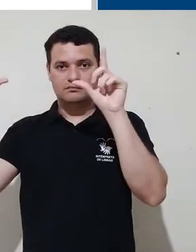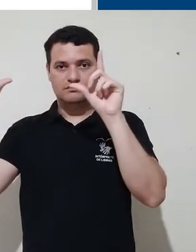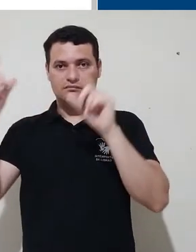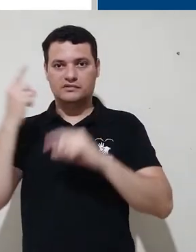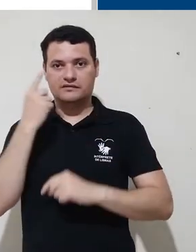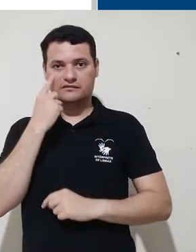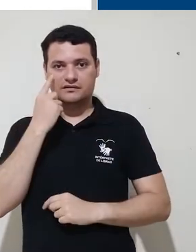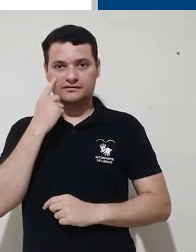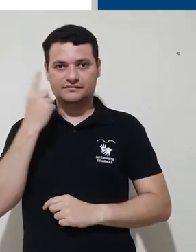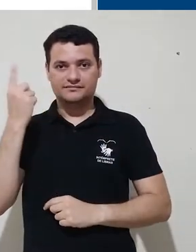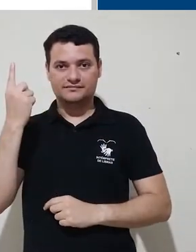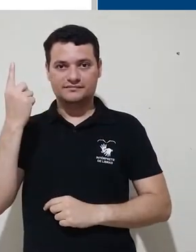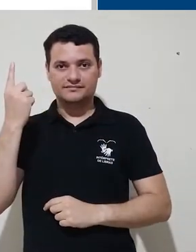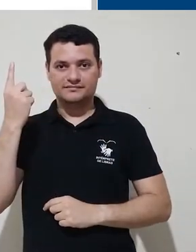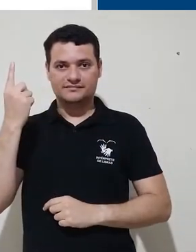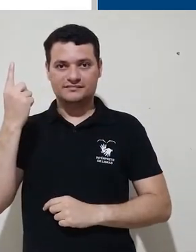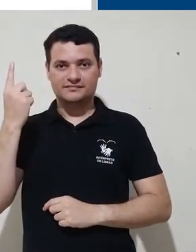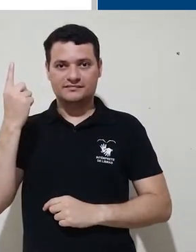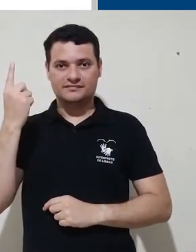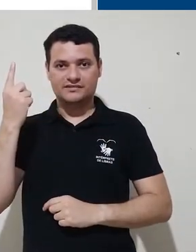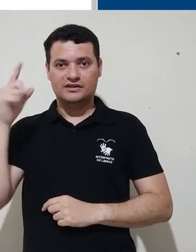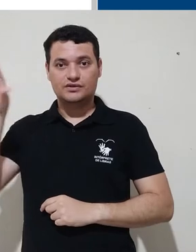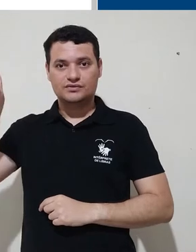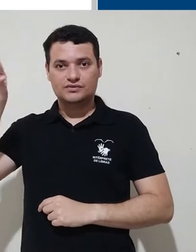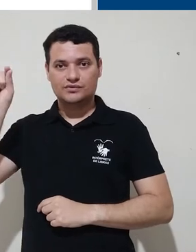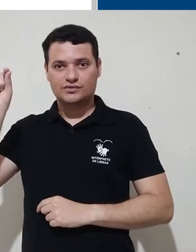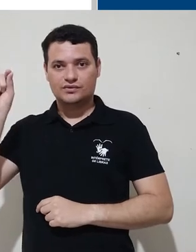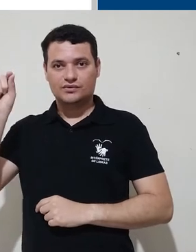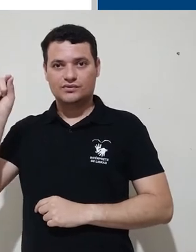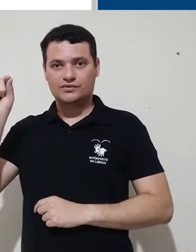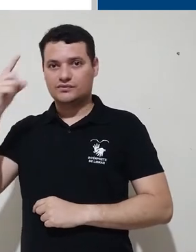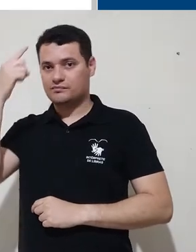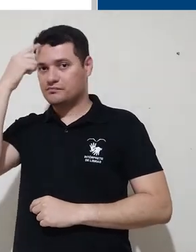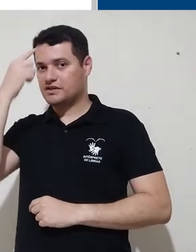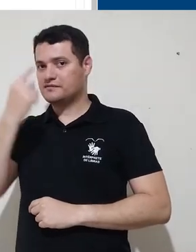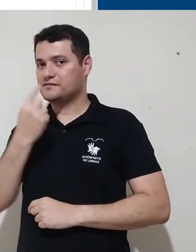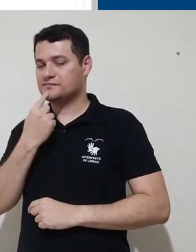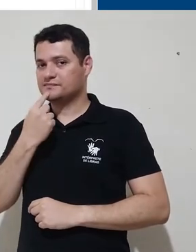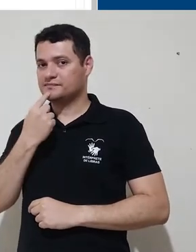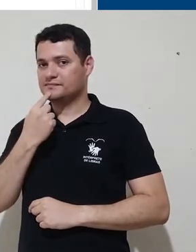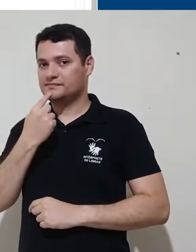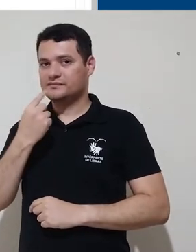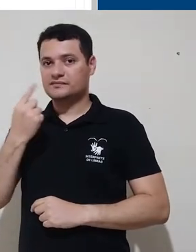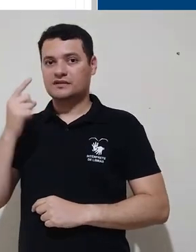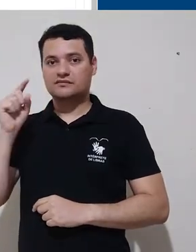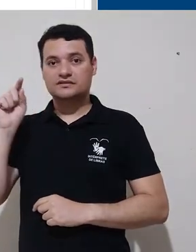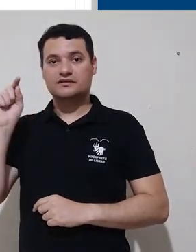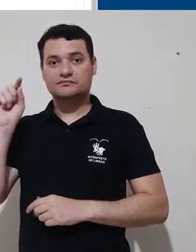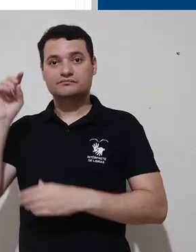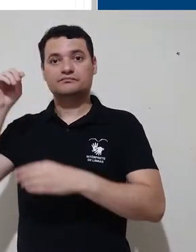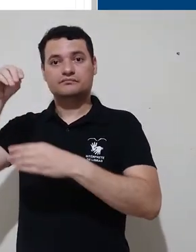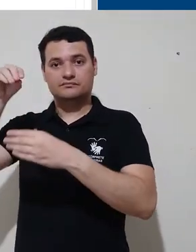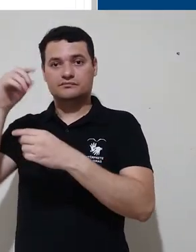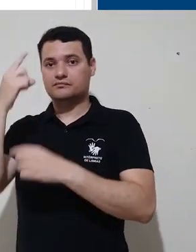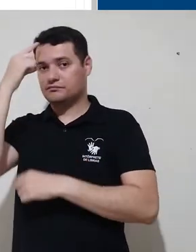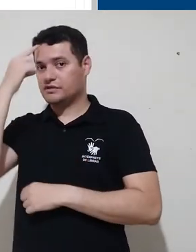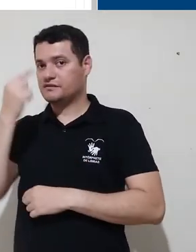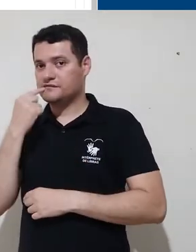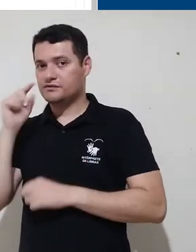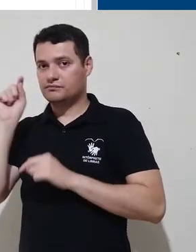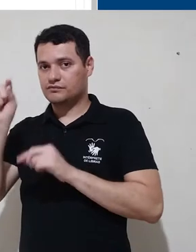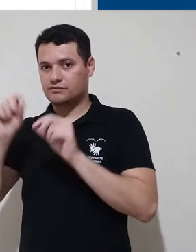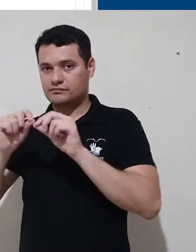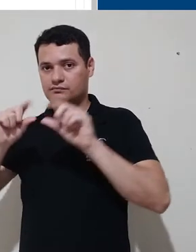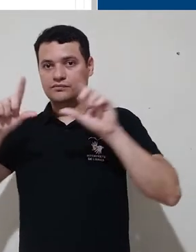clicar sobre a setinha, ela vai abrir um menu para você e você pode escolher a seção perfil. Dentro do perfil, você vai